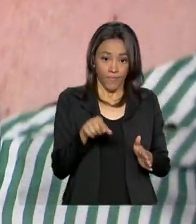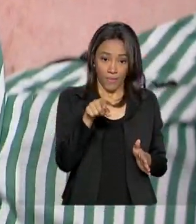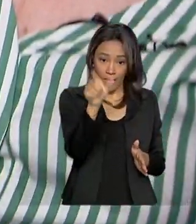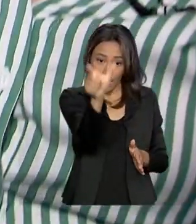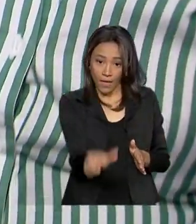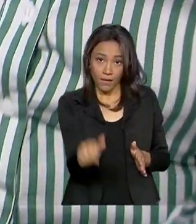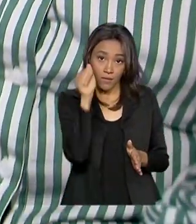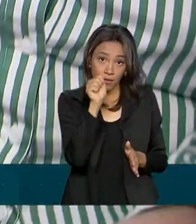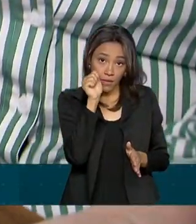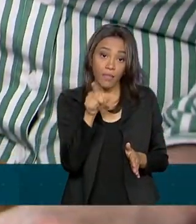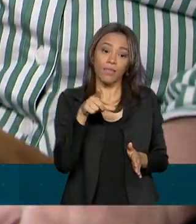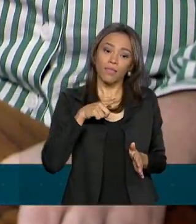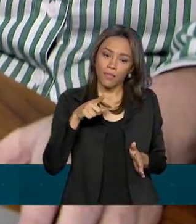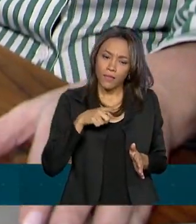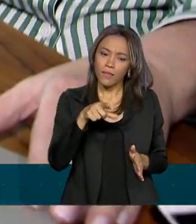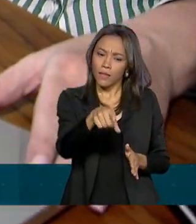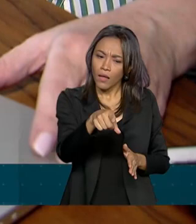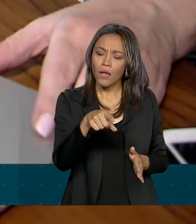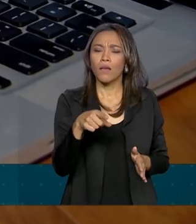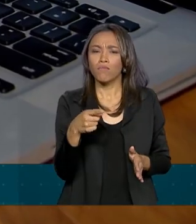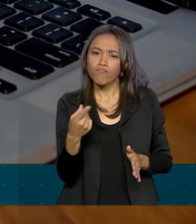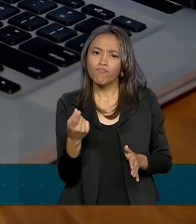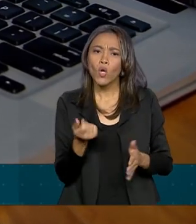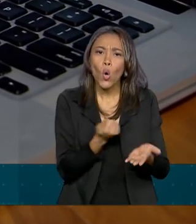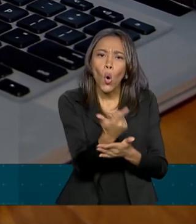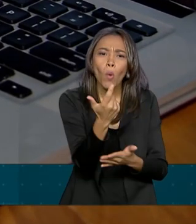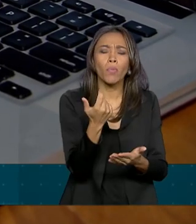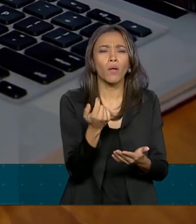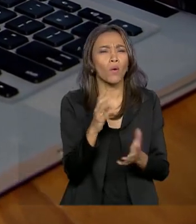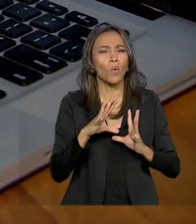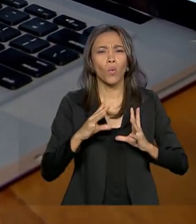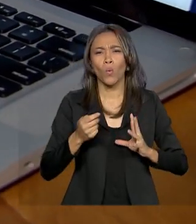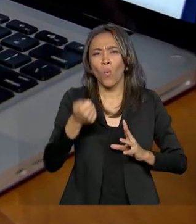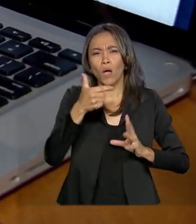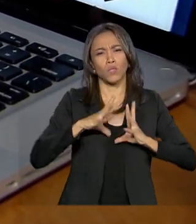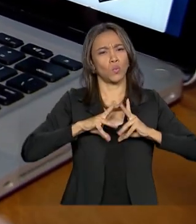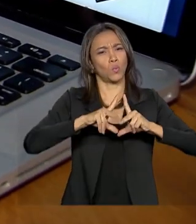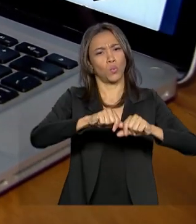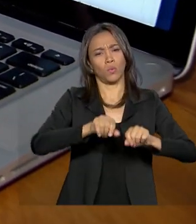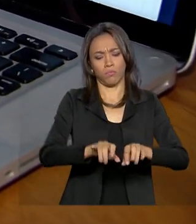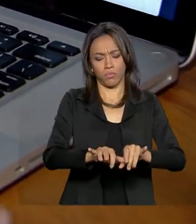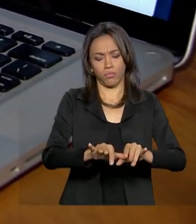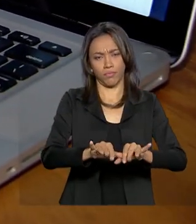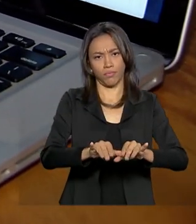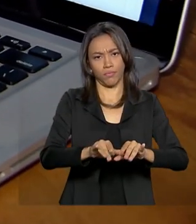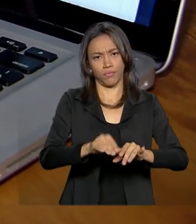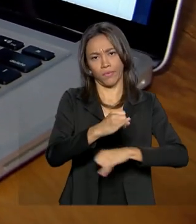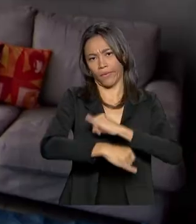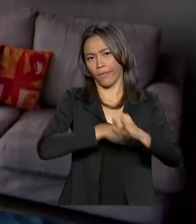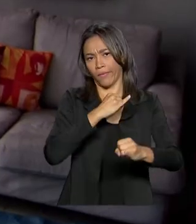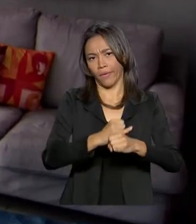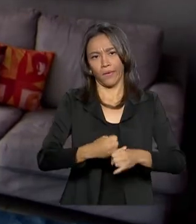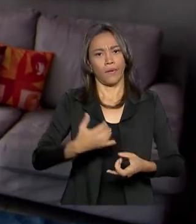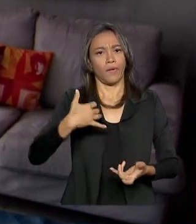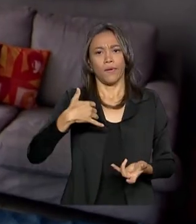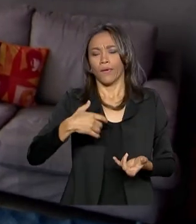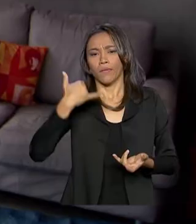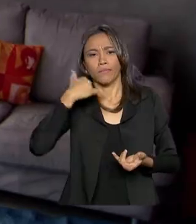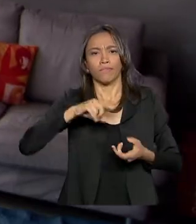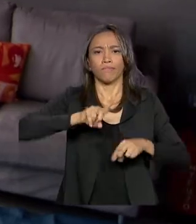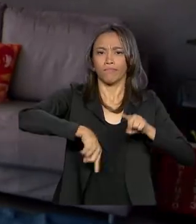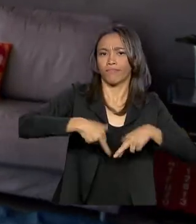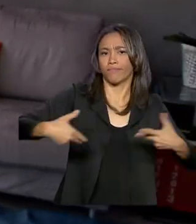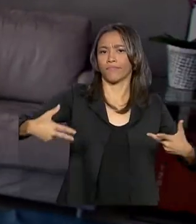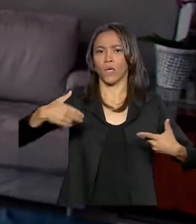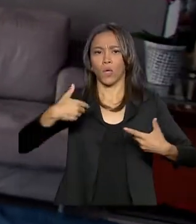Andréia tem relações de consumo modernas. Ela compra quase tudo o que precisa pela internet. Eletrônicos, acessórios femininos,